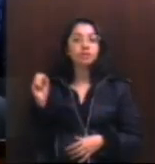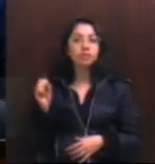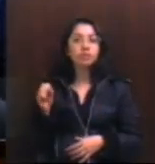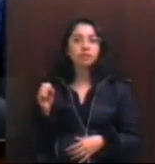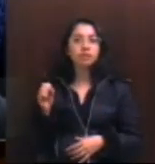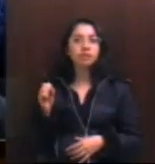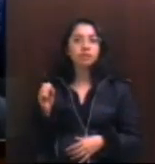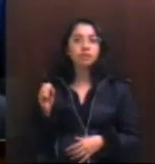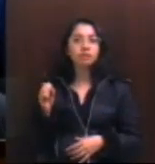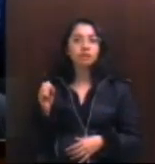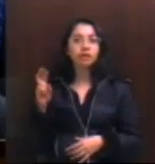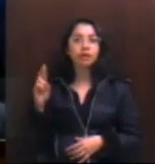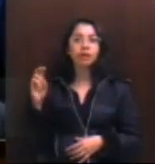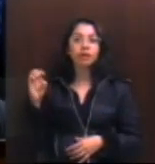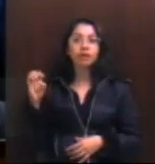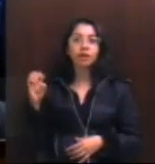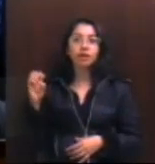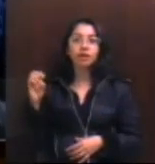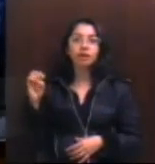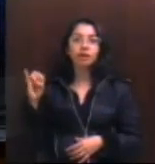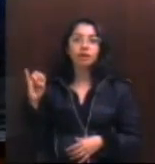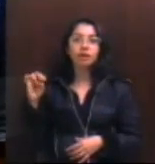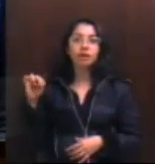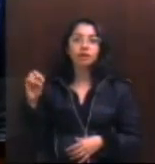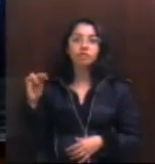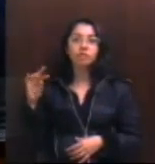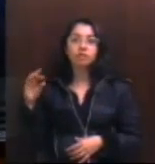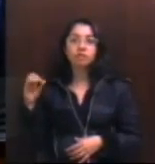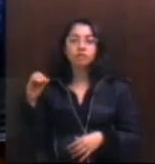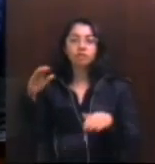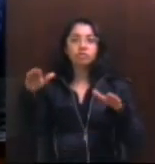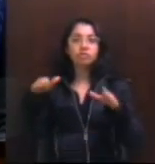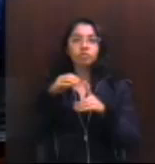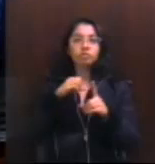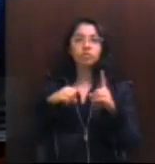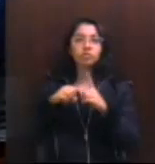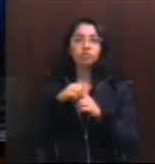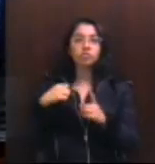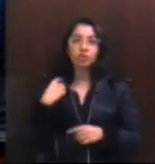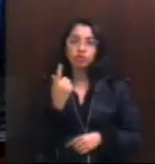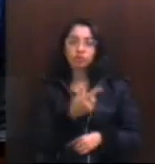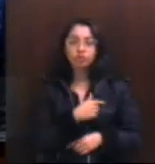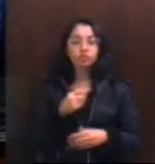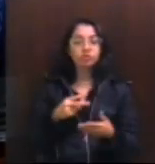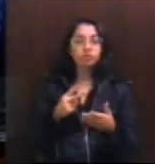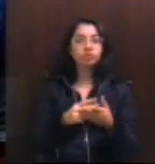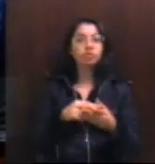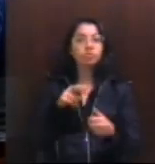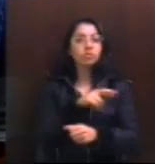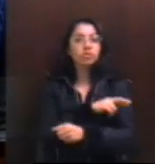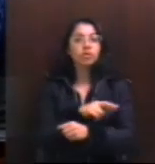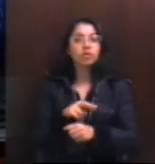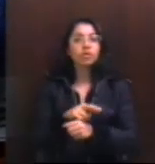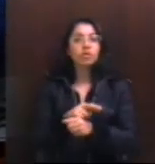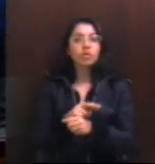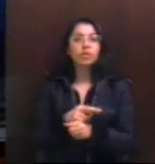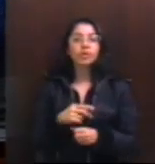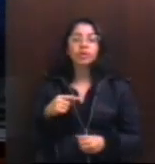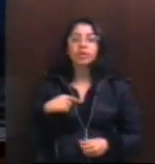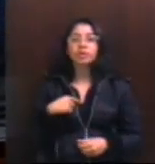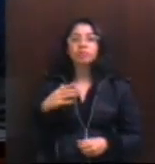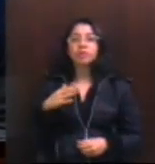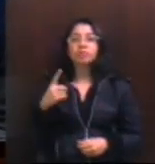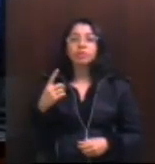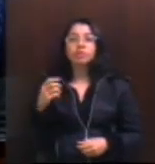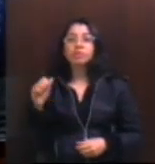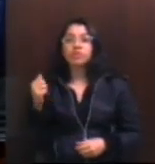reinvenção dos movimentos sociais. Nós sempre estivemos na rua. Não é uma casualidade que eu milito há 18 anos, alguns